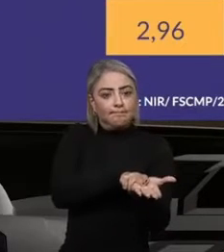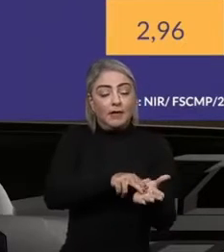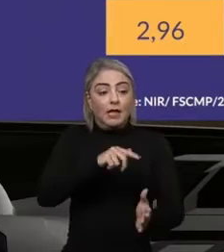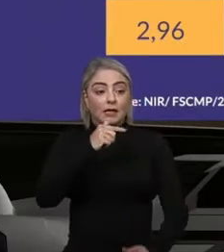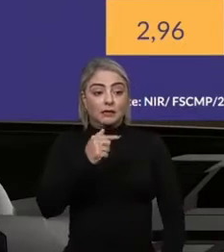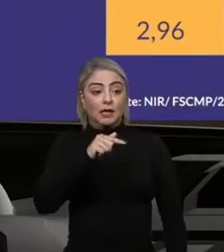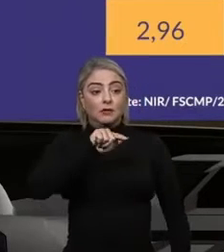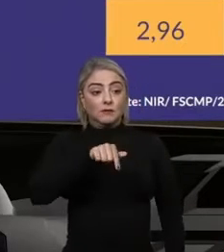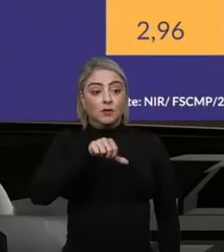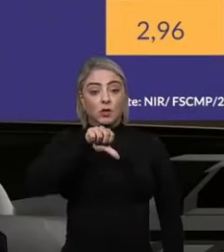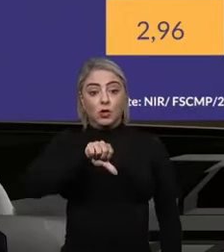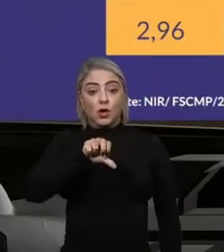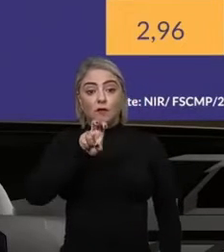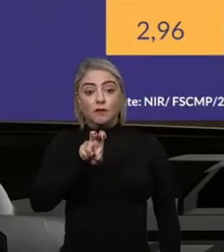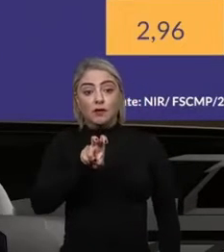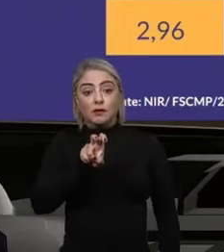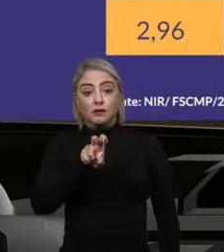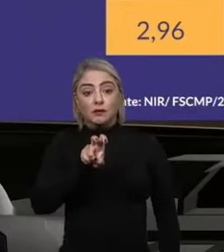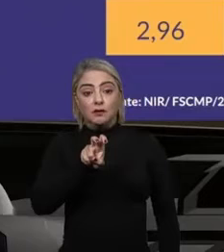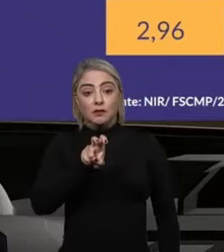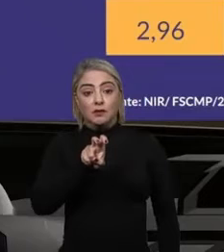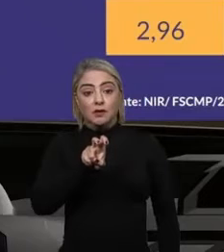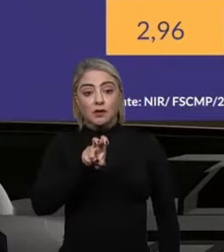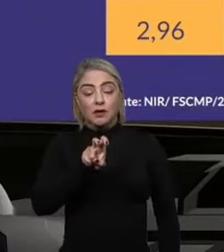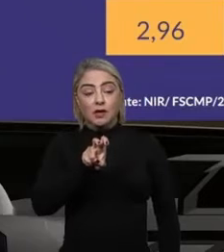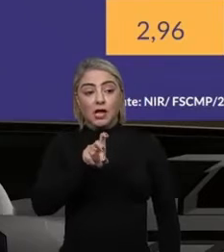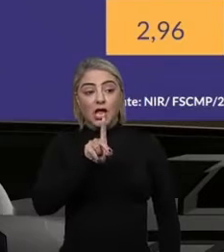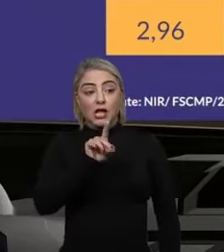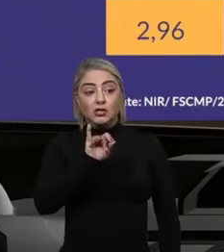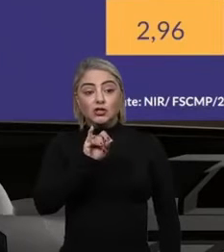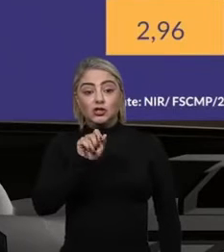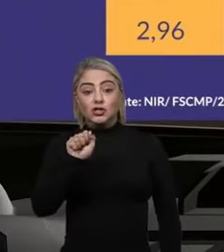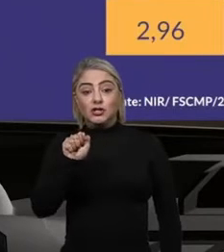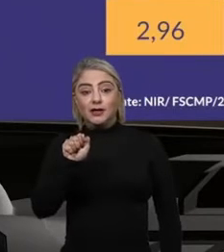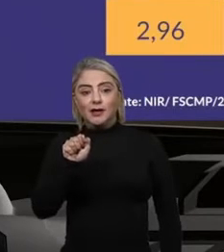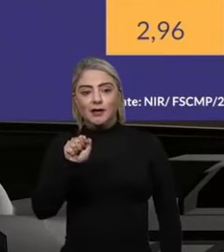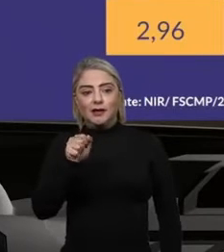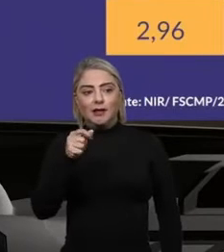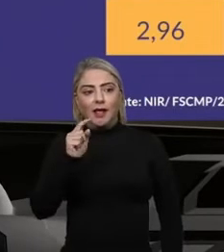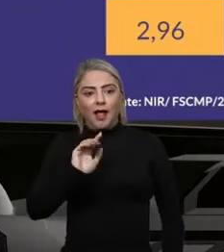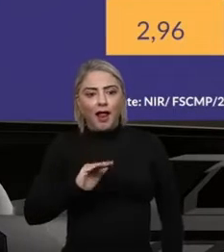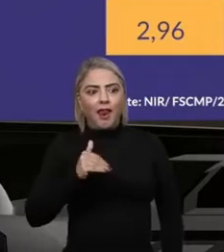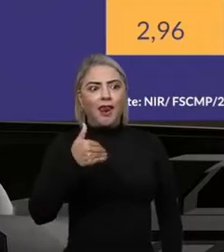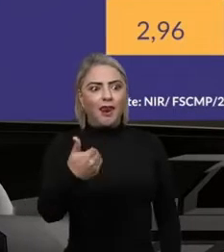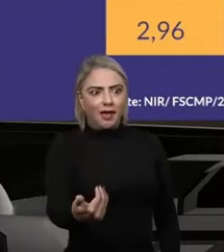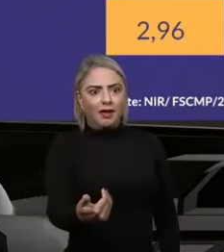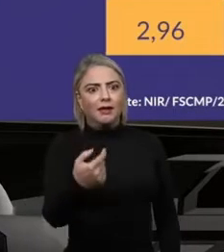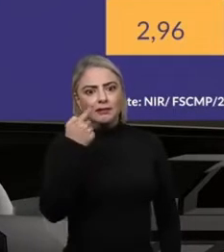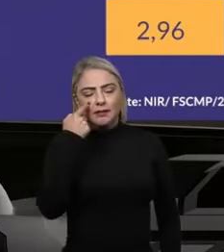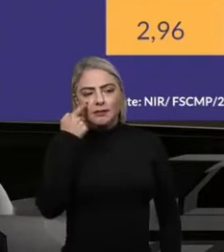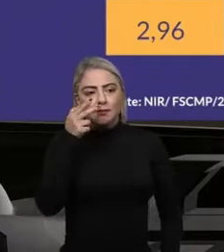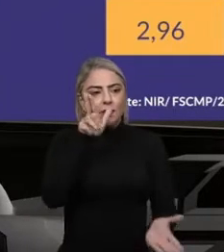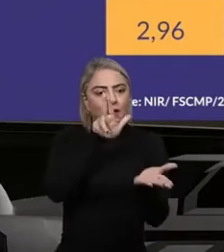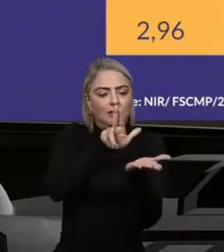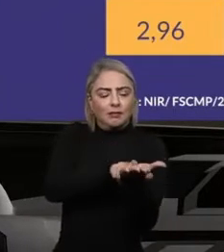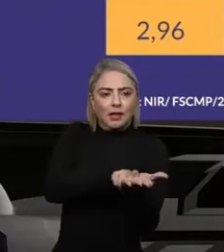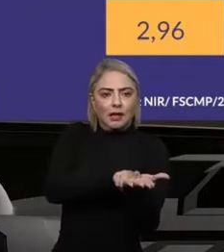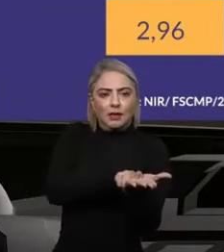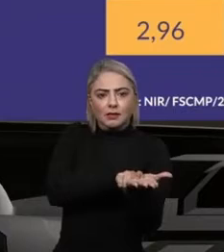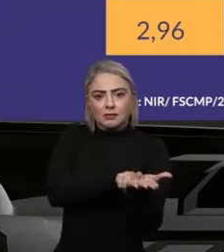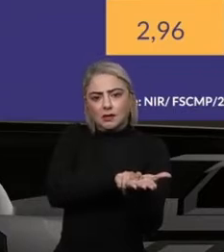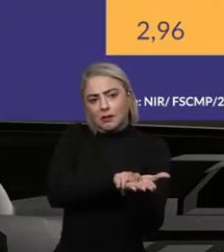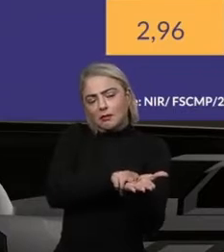,95 dias, além do que nós tínhamos previsto, ou seja, de uma internação que, num